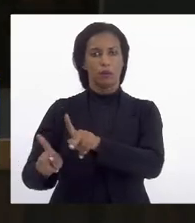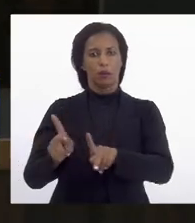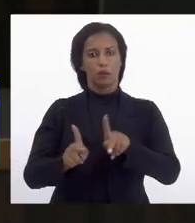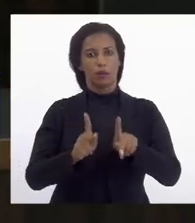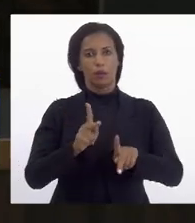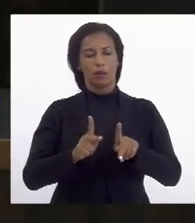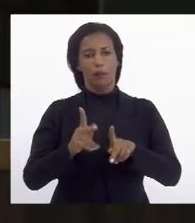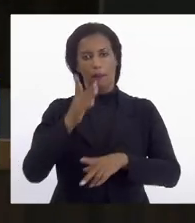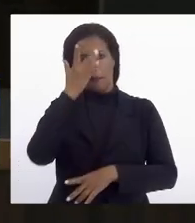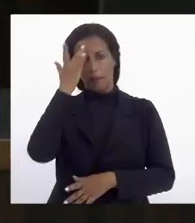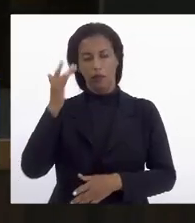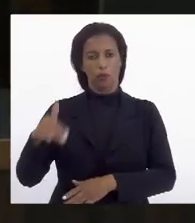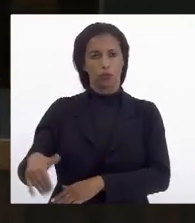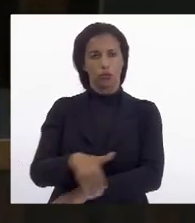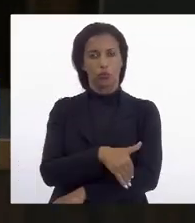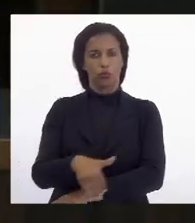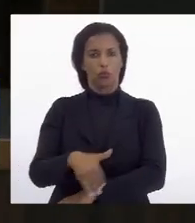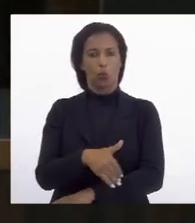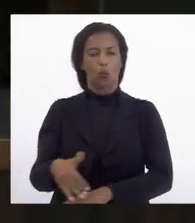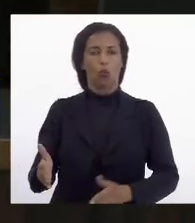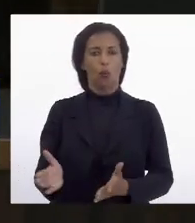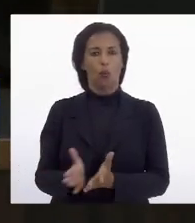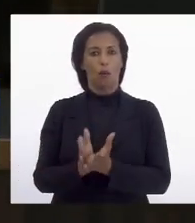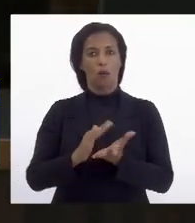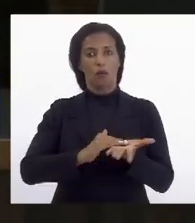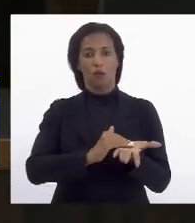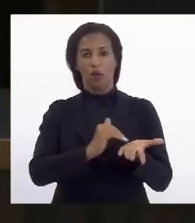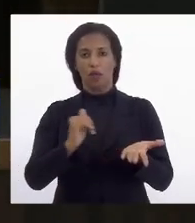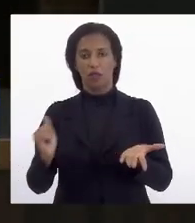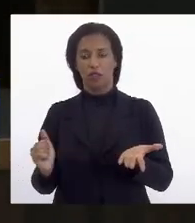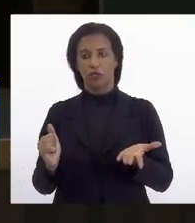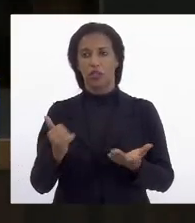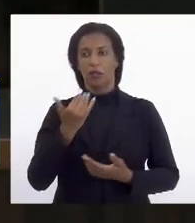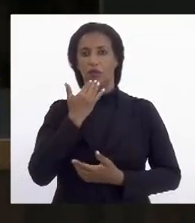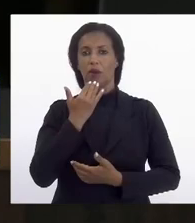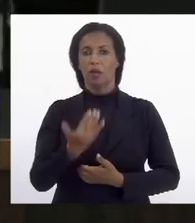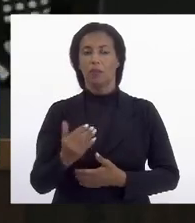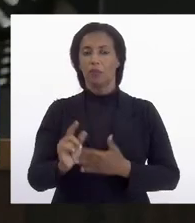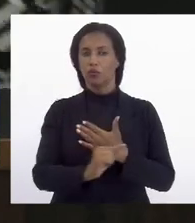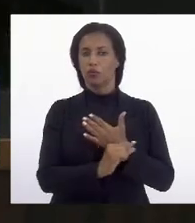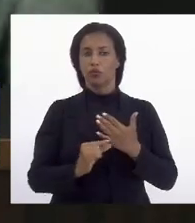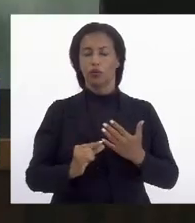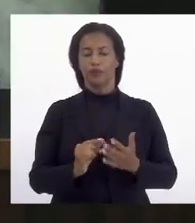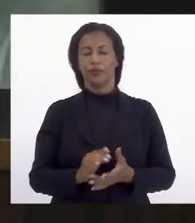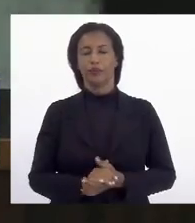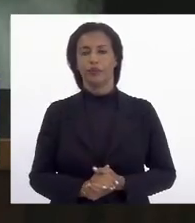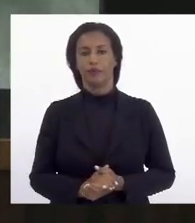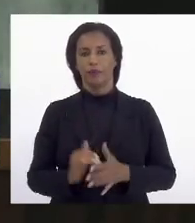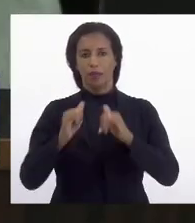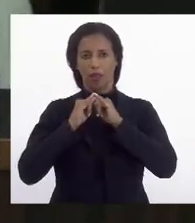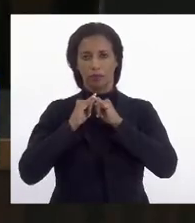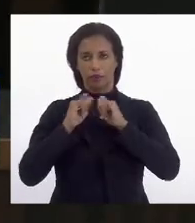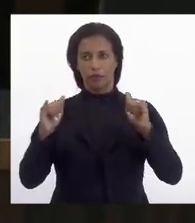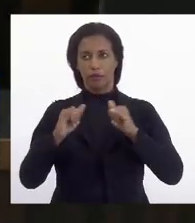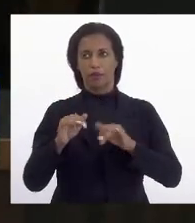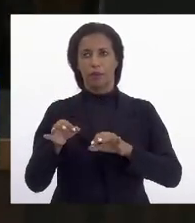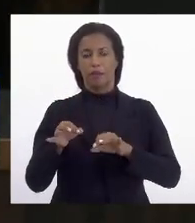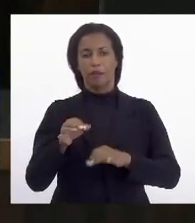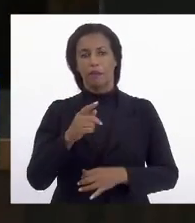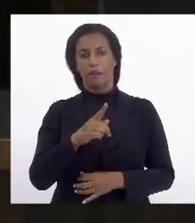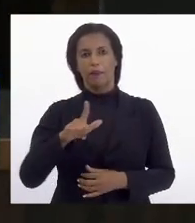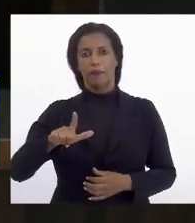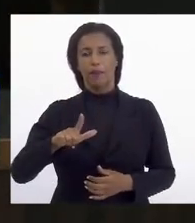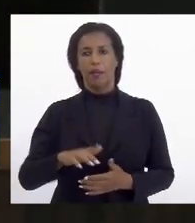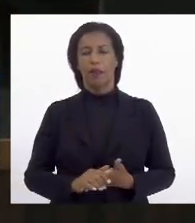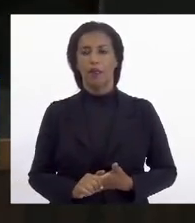em situação de rua o mesmo foi retirado de pauta a pedido do autor anuncio projeto de lei